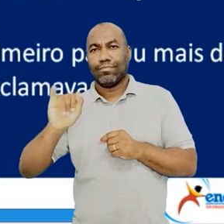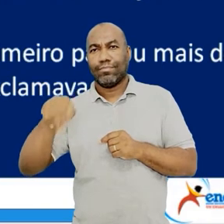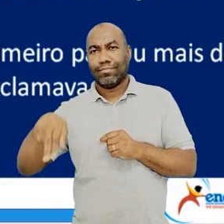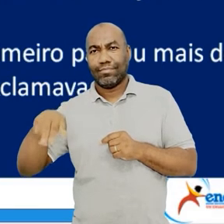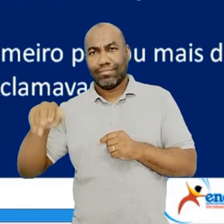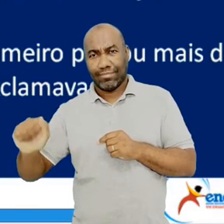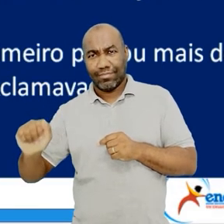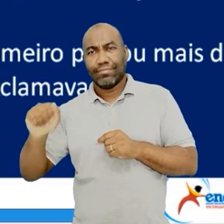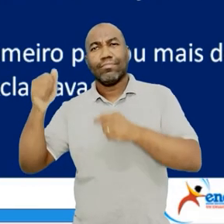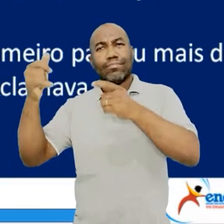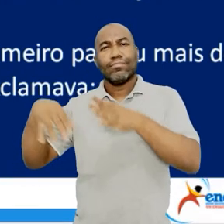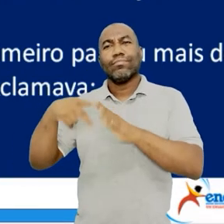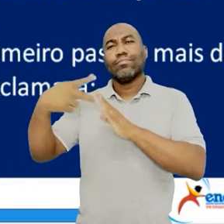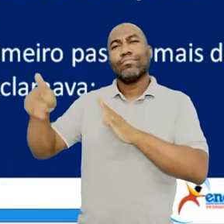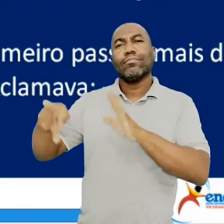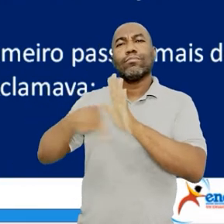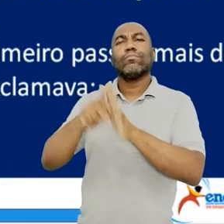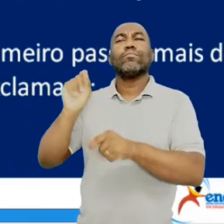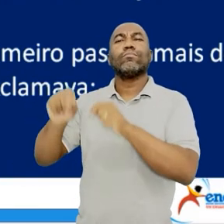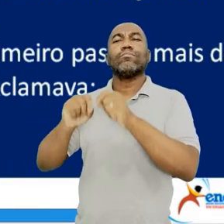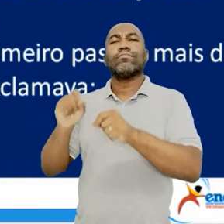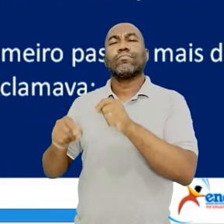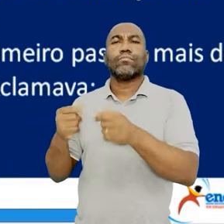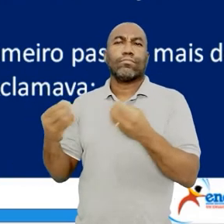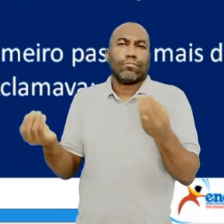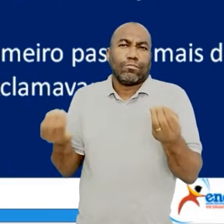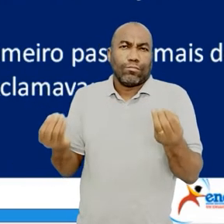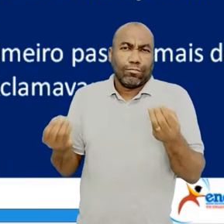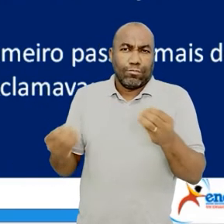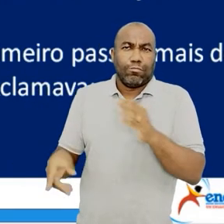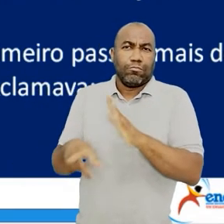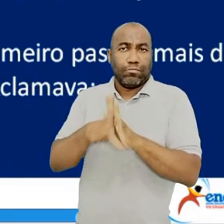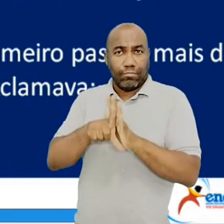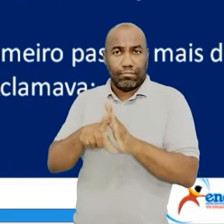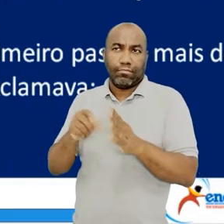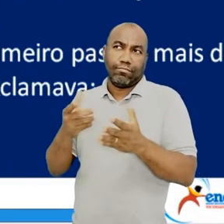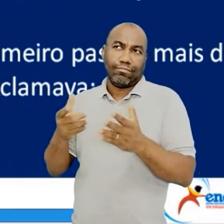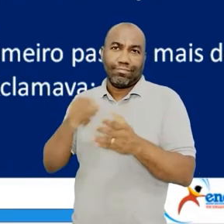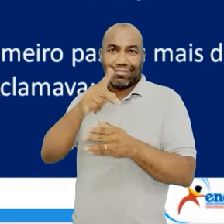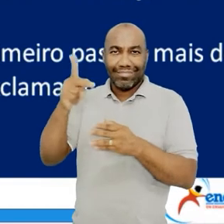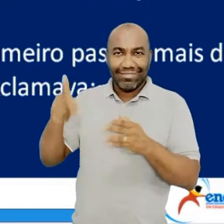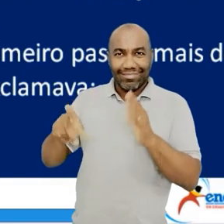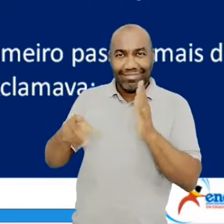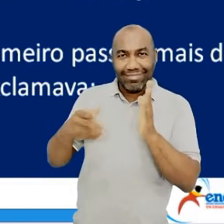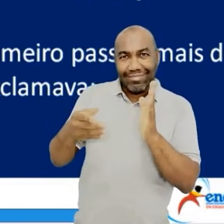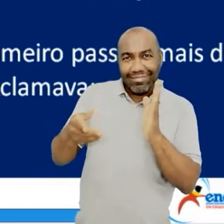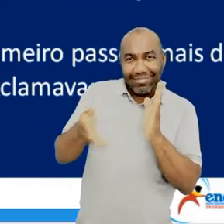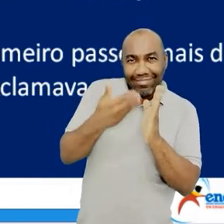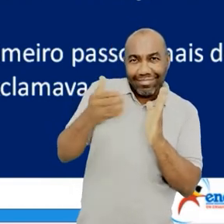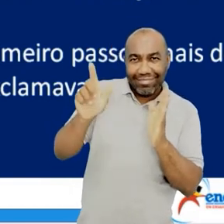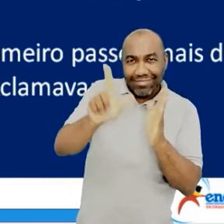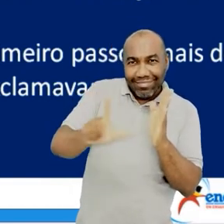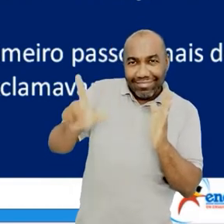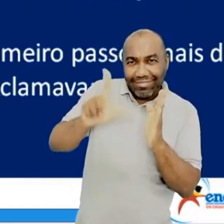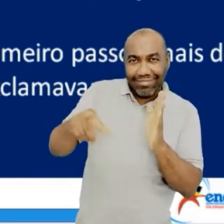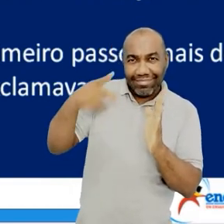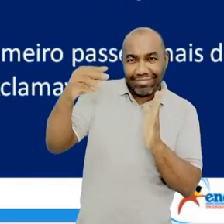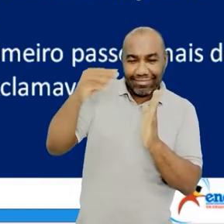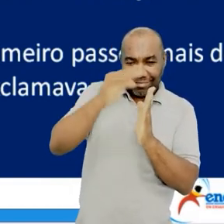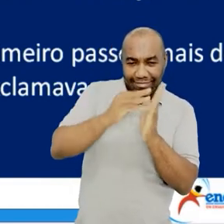crítica de Mário de Andrade da primeira geração modernista brasileira. Por quê? Aqui ele vai propor o